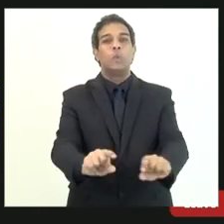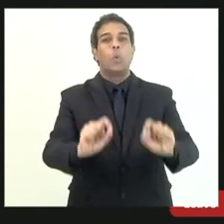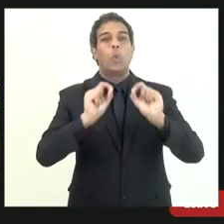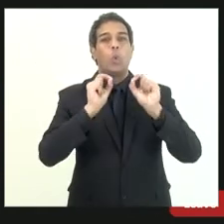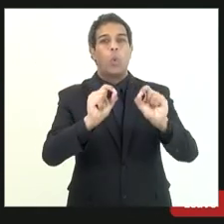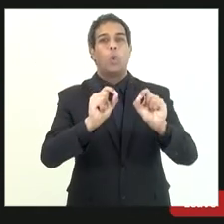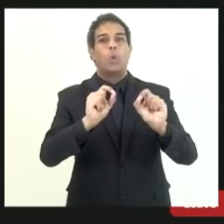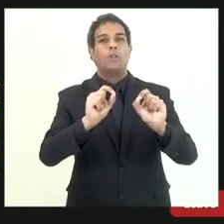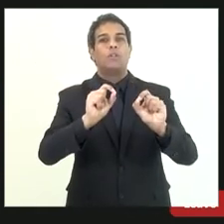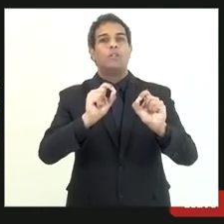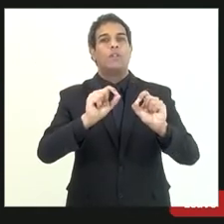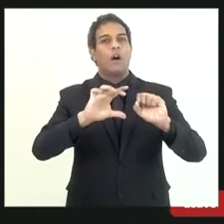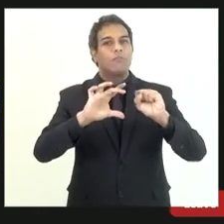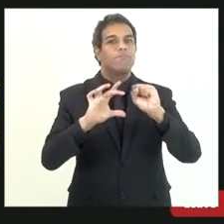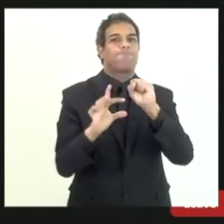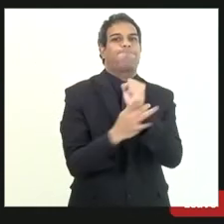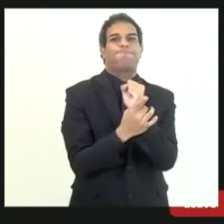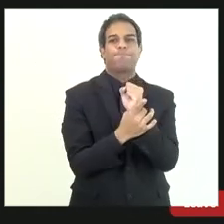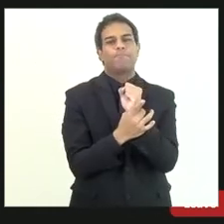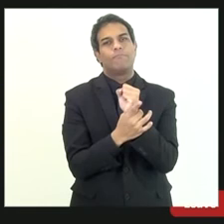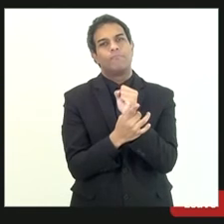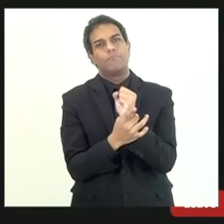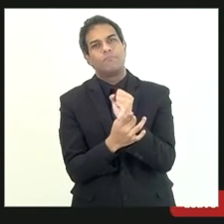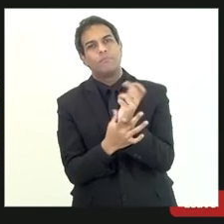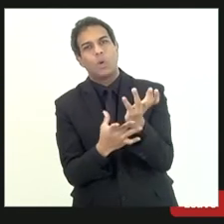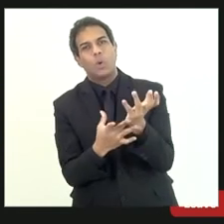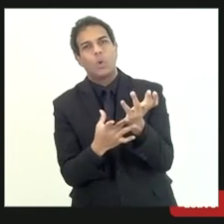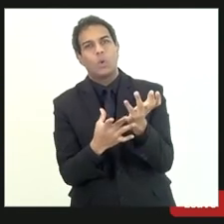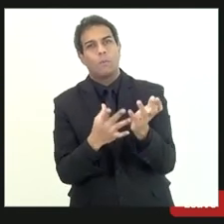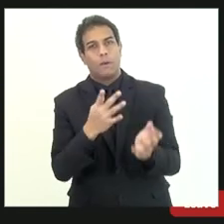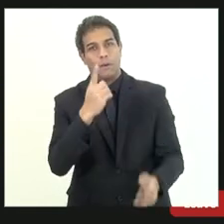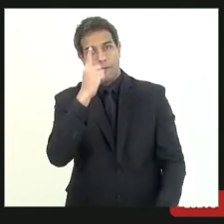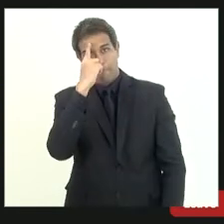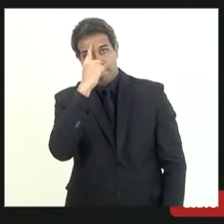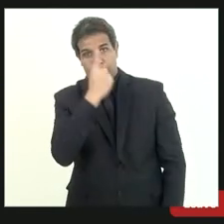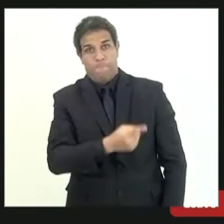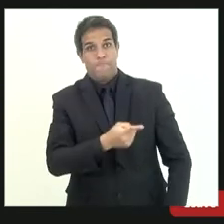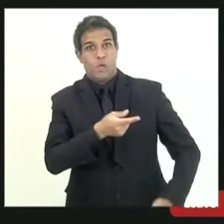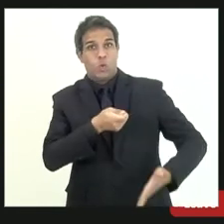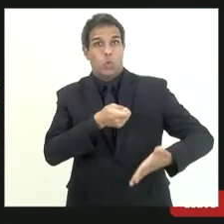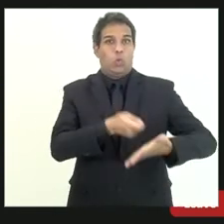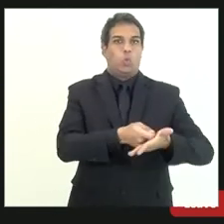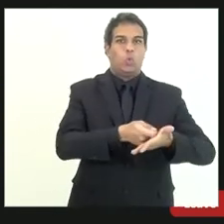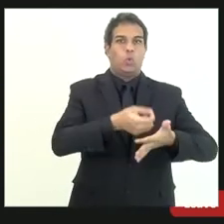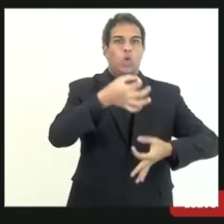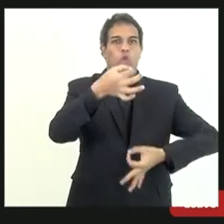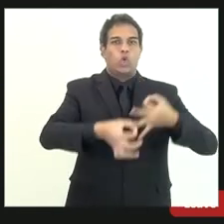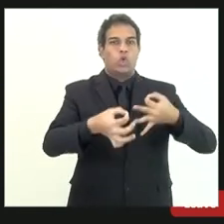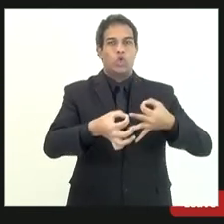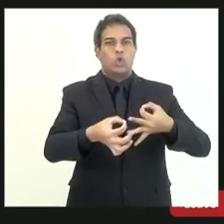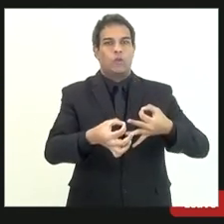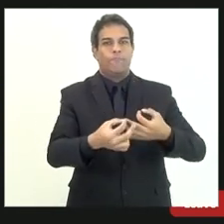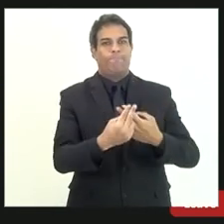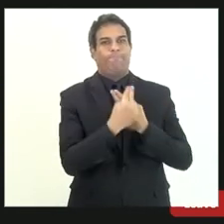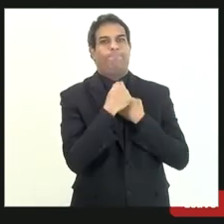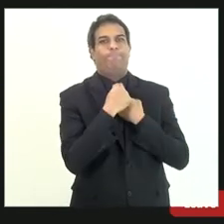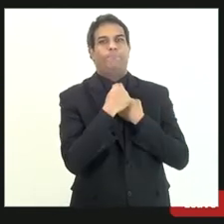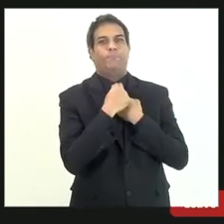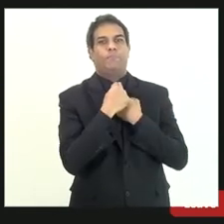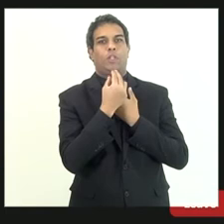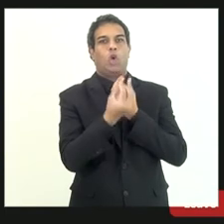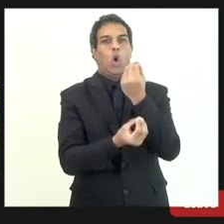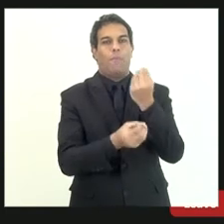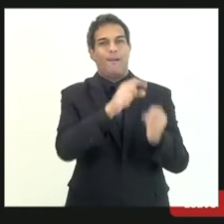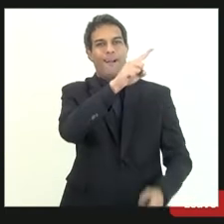garantido ou com decisão judicial impedindo a cobrança desse tipo de crédito